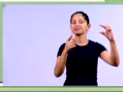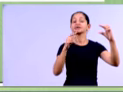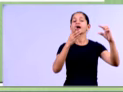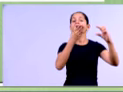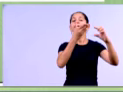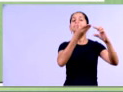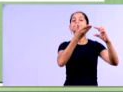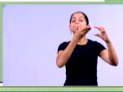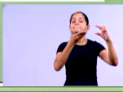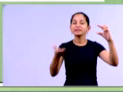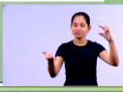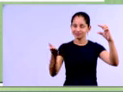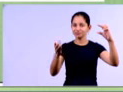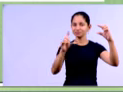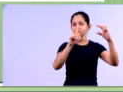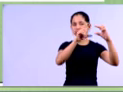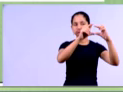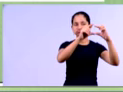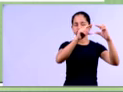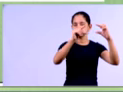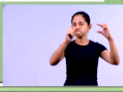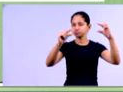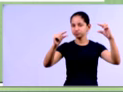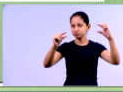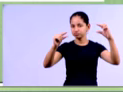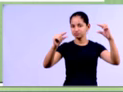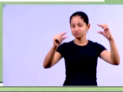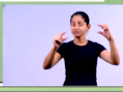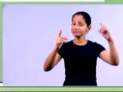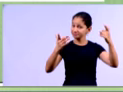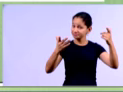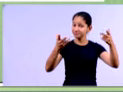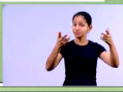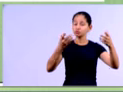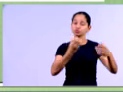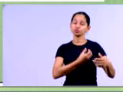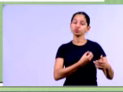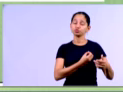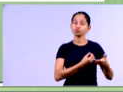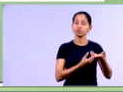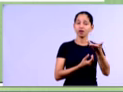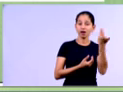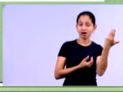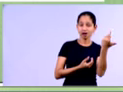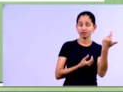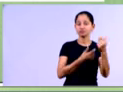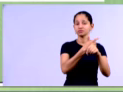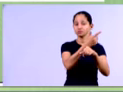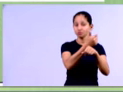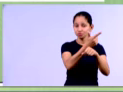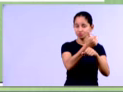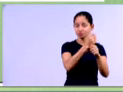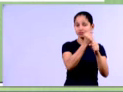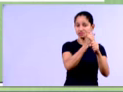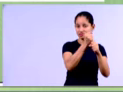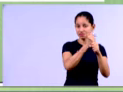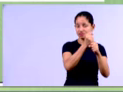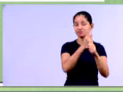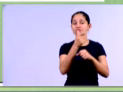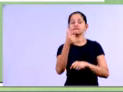273 mil, 448 reais, então perceba que em 2012, ela estava maior, em 2013, ela passou a ser menor,